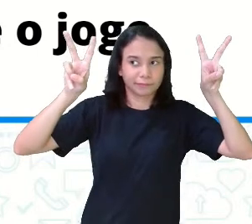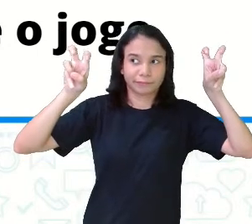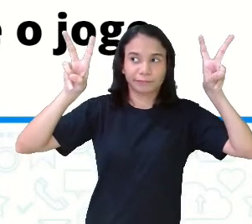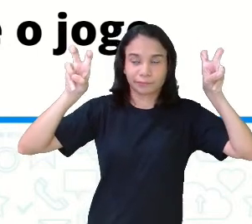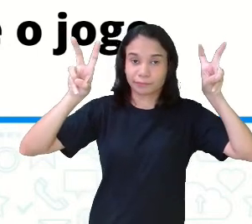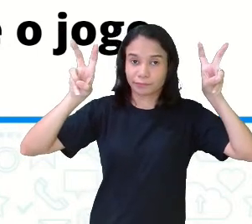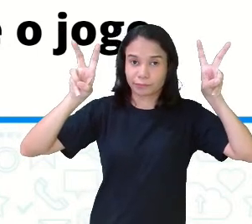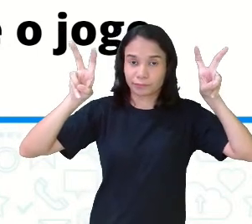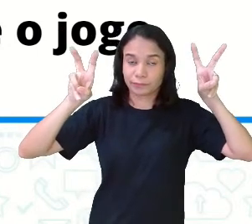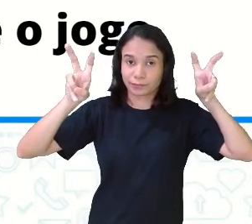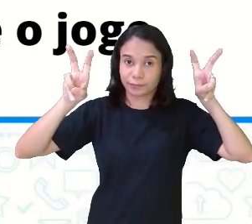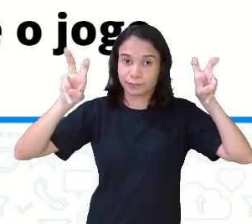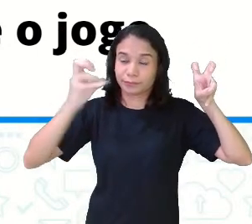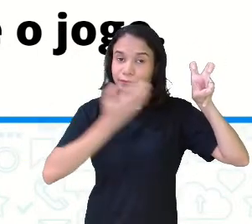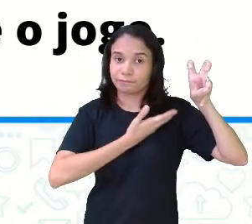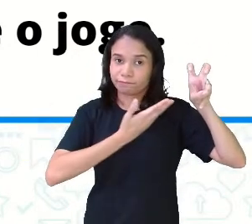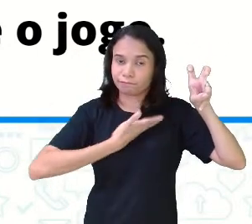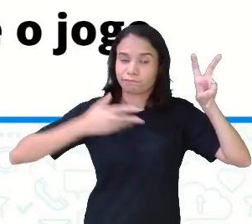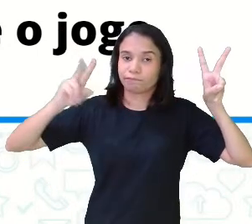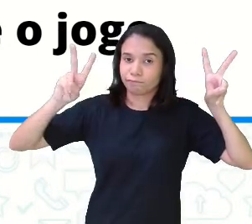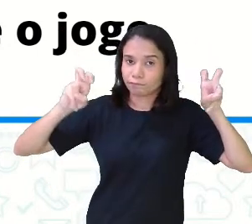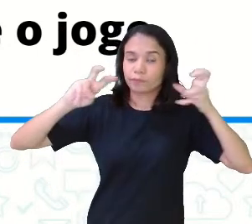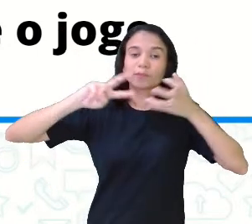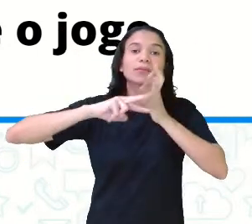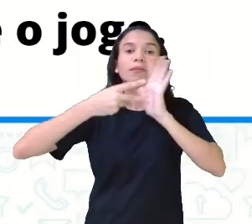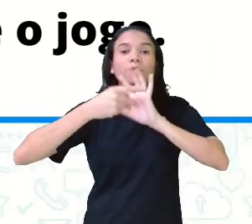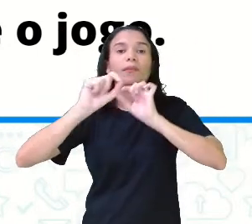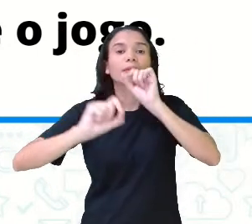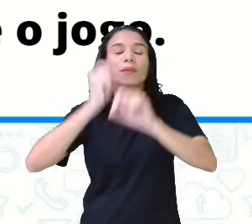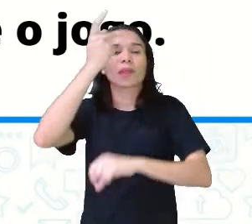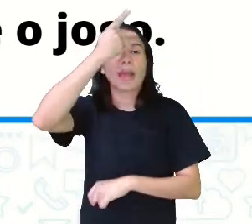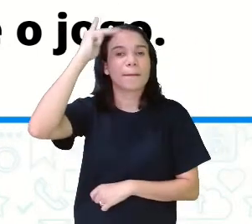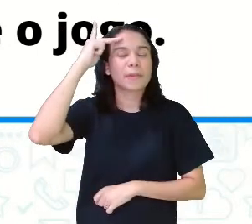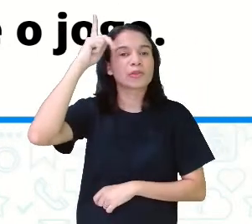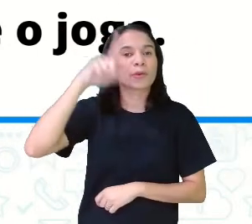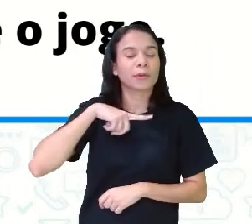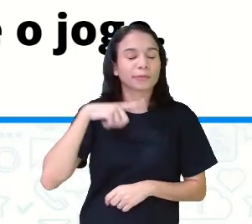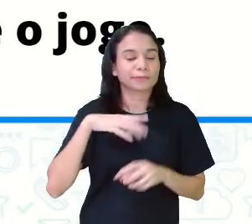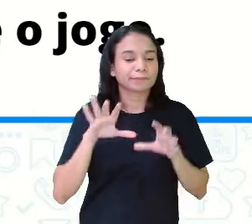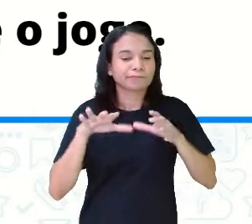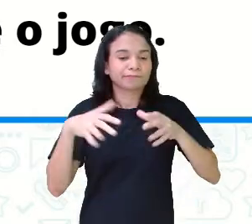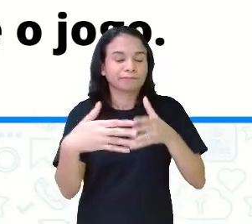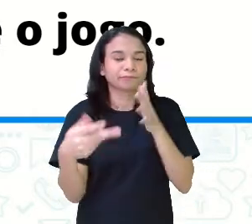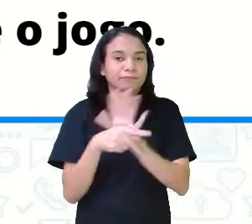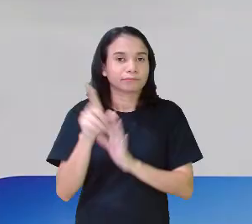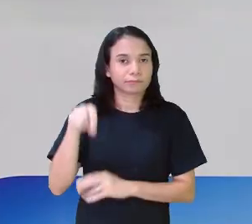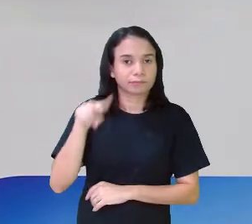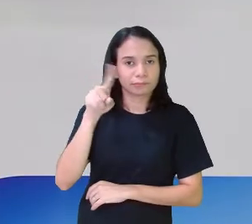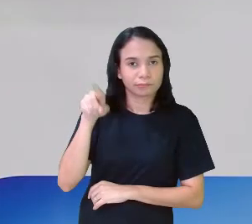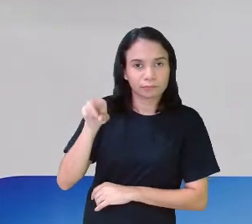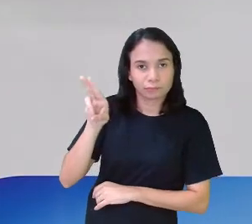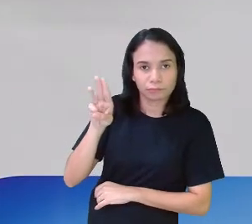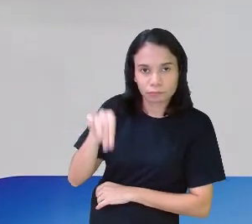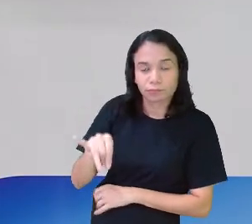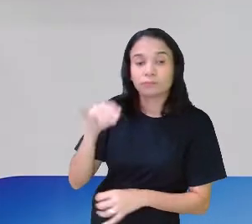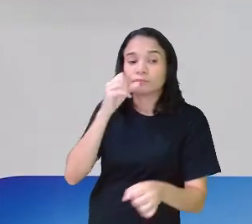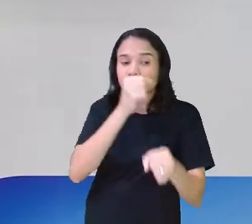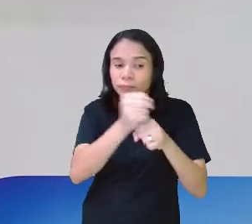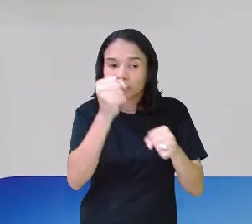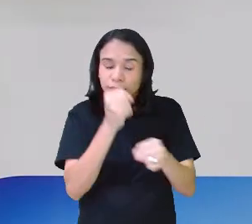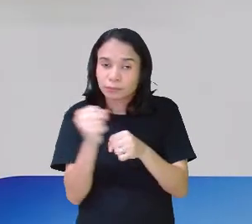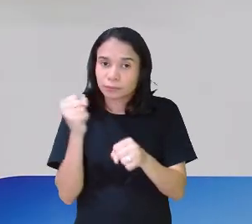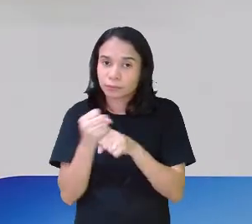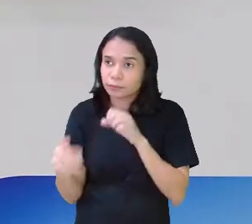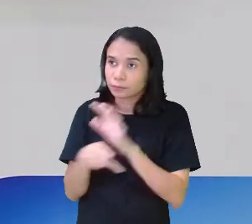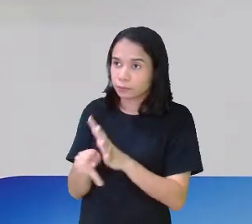amigos entre aspas. Ou seja, se a pessoa aí do jogo é um zumbi e vai matar o outro. Está aqui a